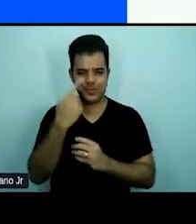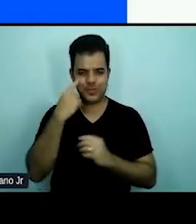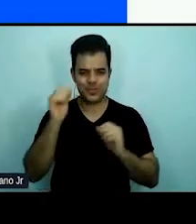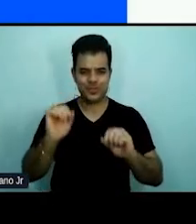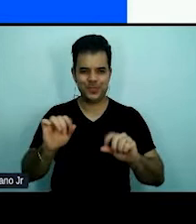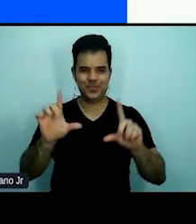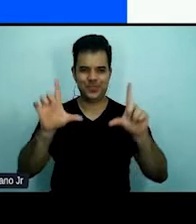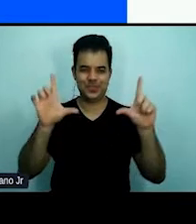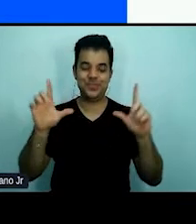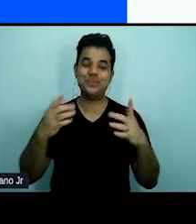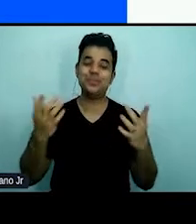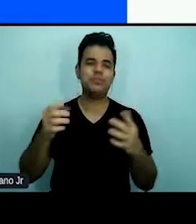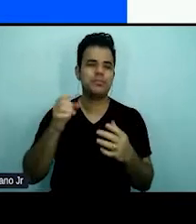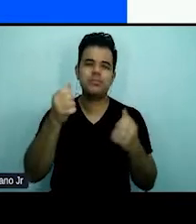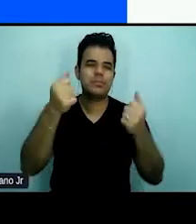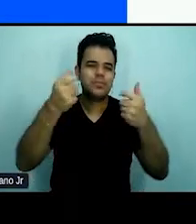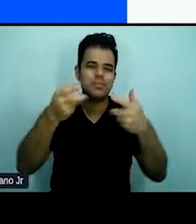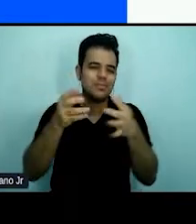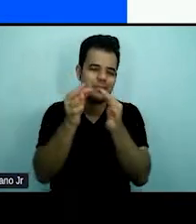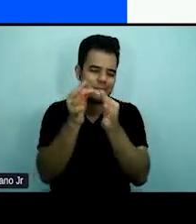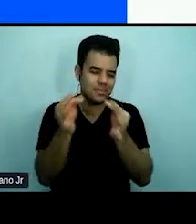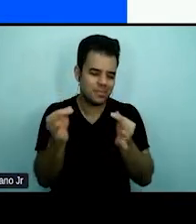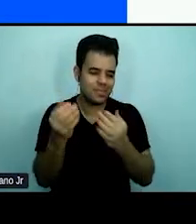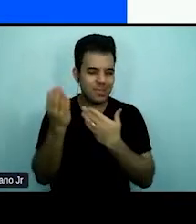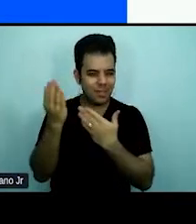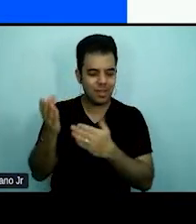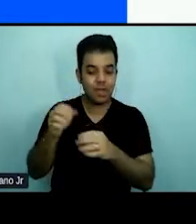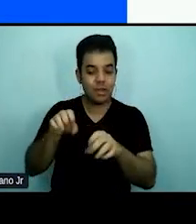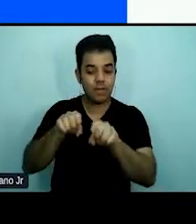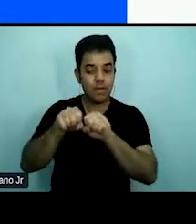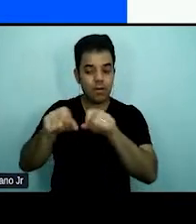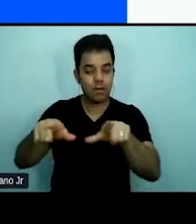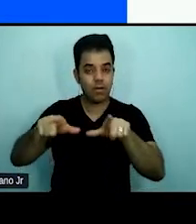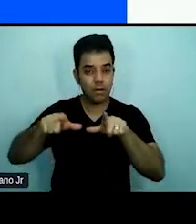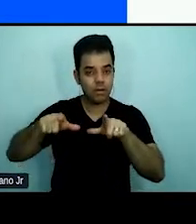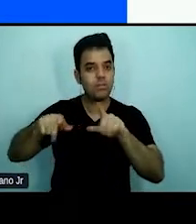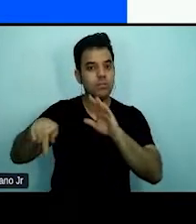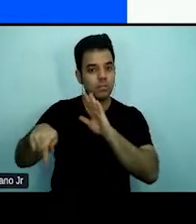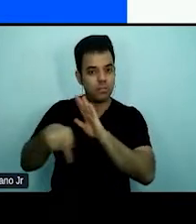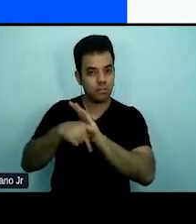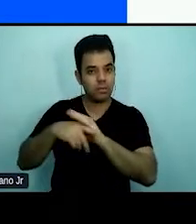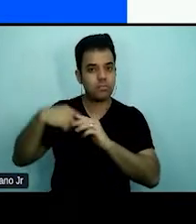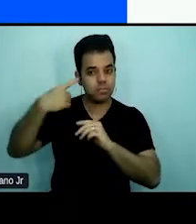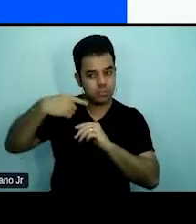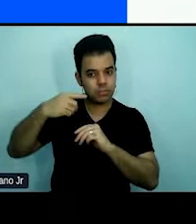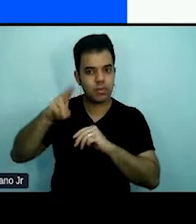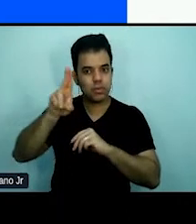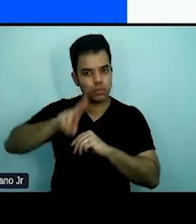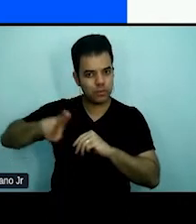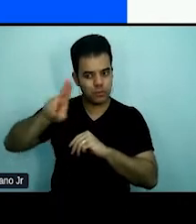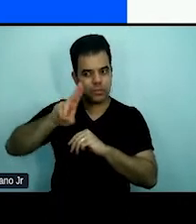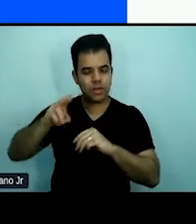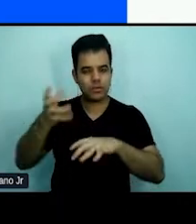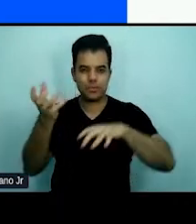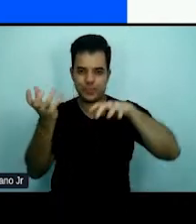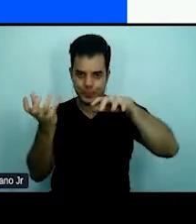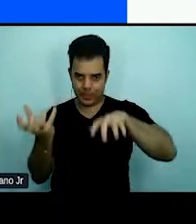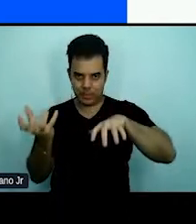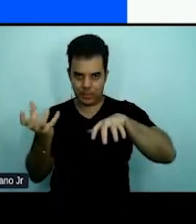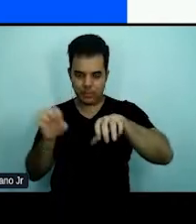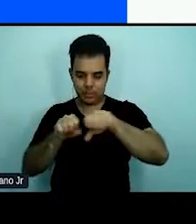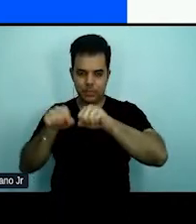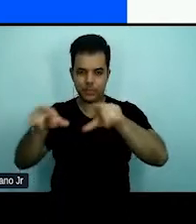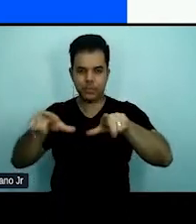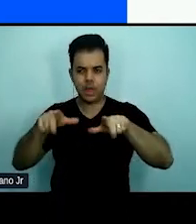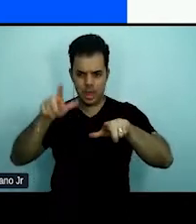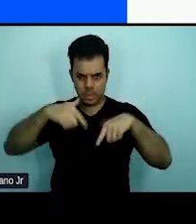Bom, um pouquinho sobre mim, sou formada em Direito pela Universidade de Brasília, hoje não trabalho